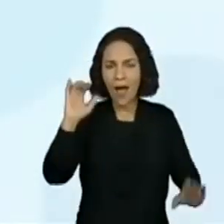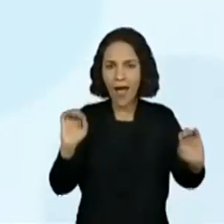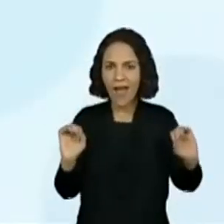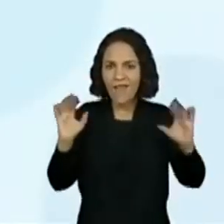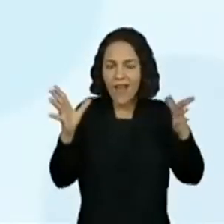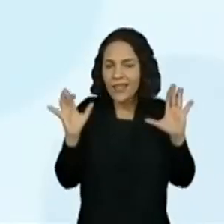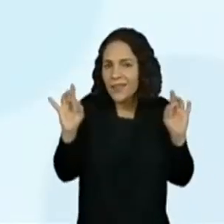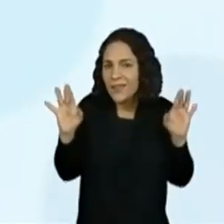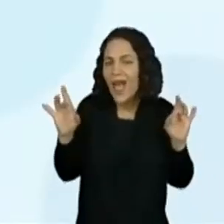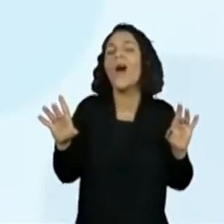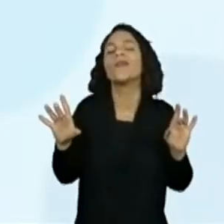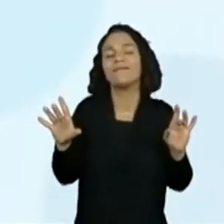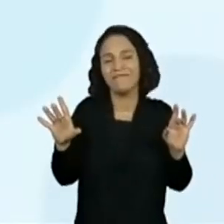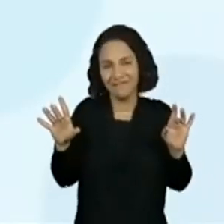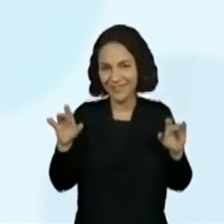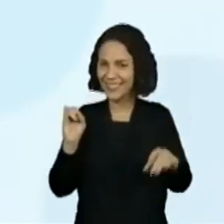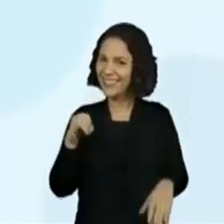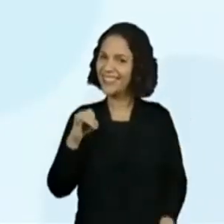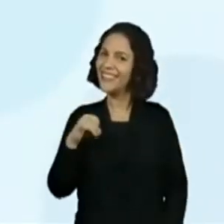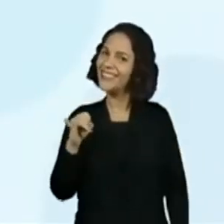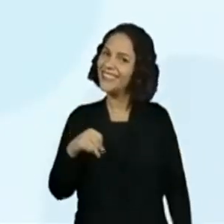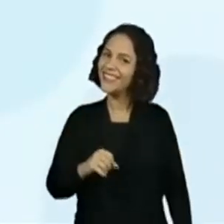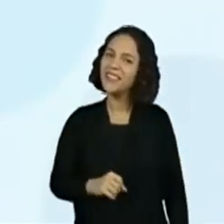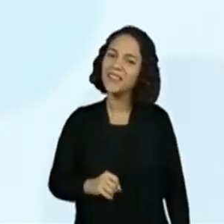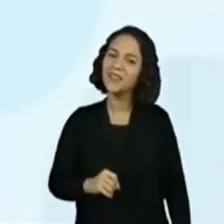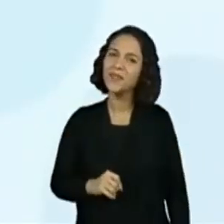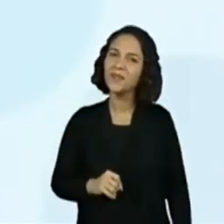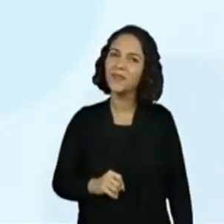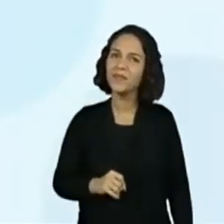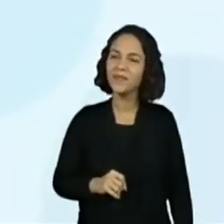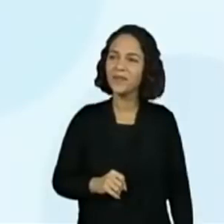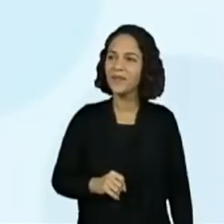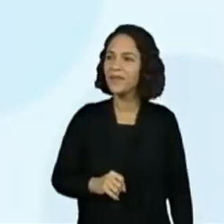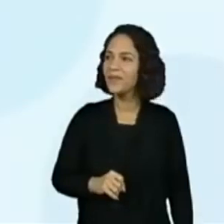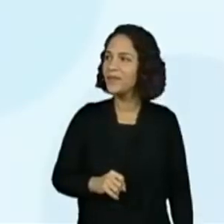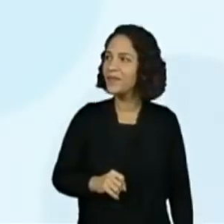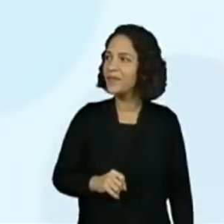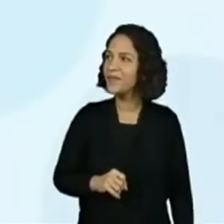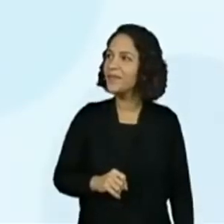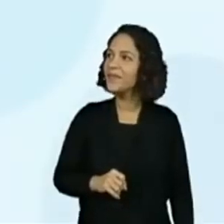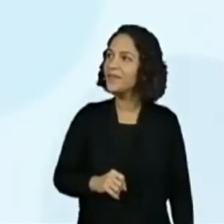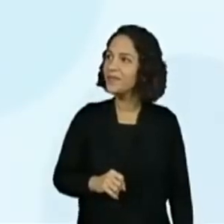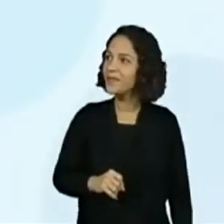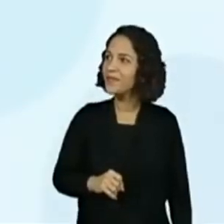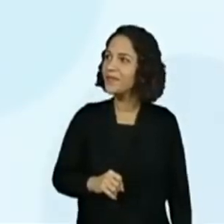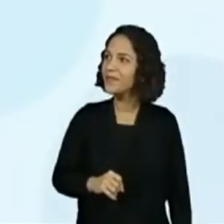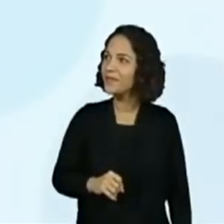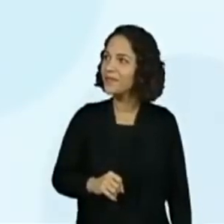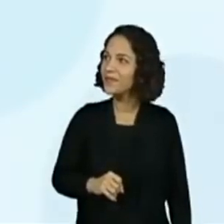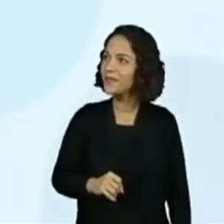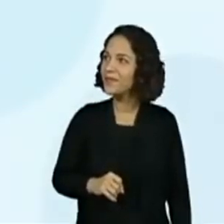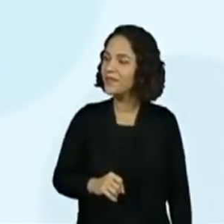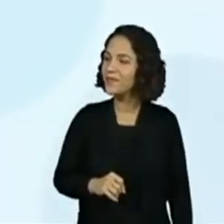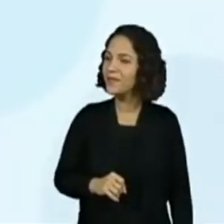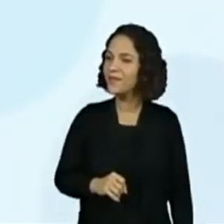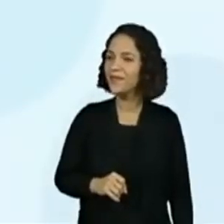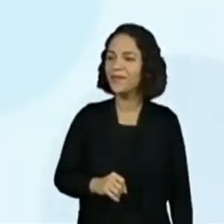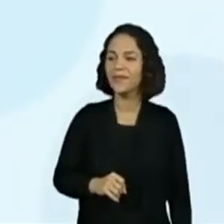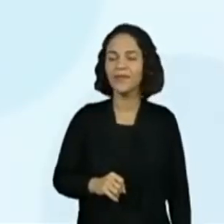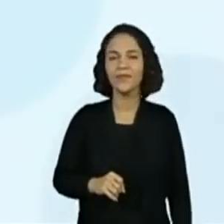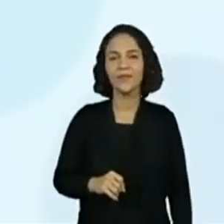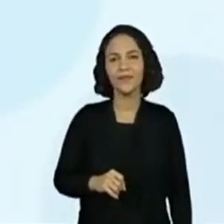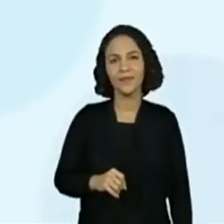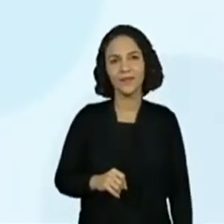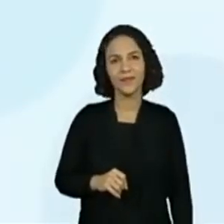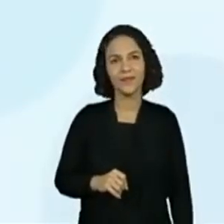Ana Paula? teremos. Como? Teremos. Olha lá. 13 de novembro de